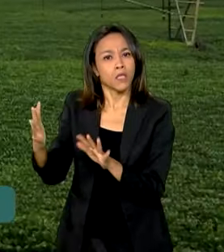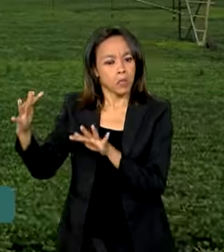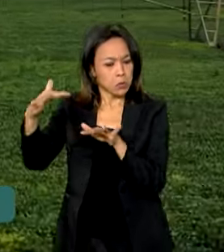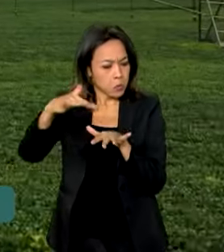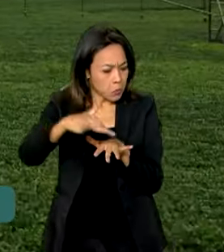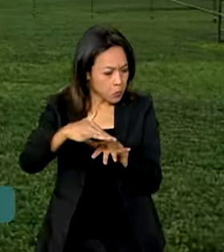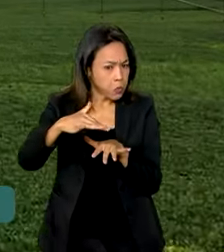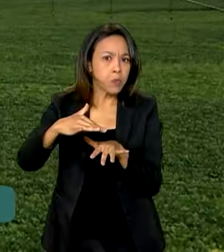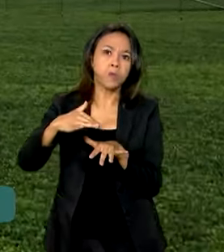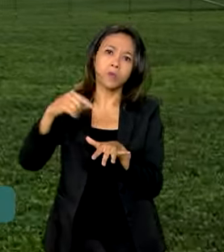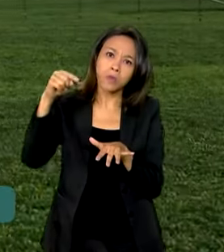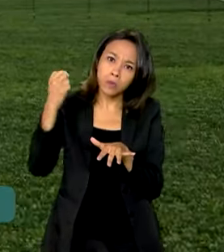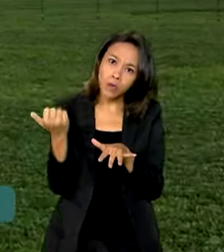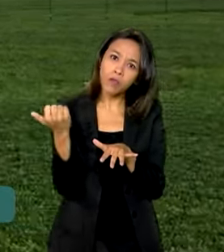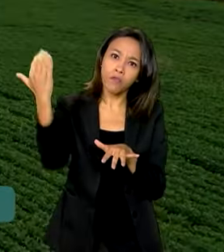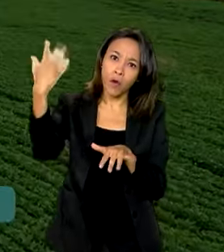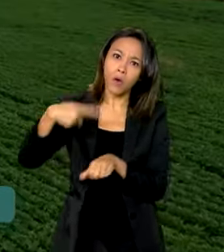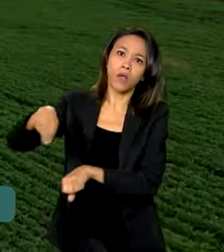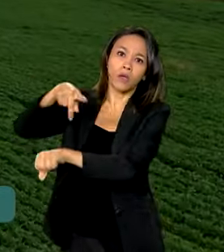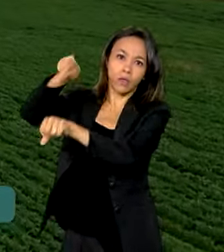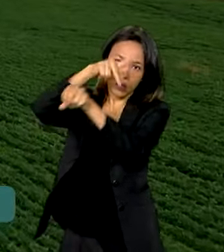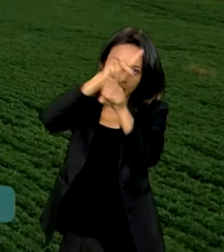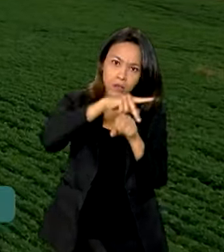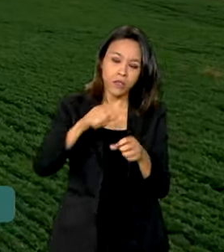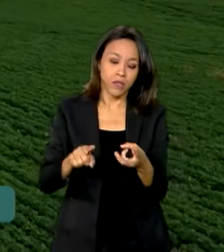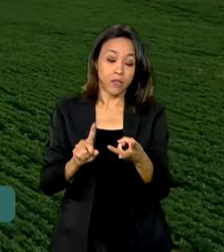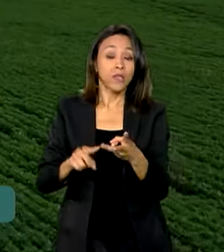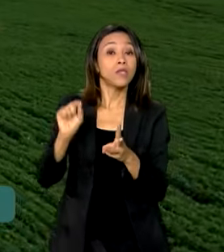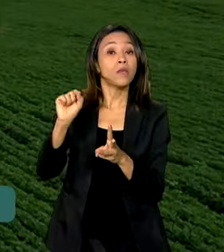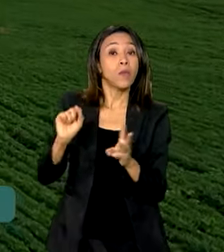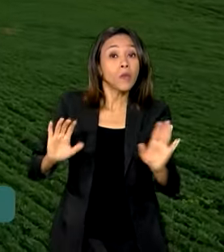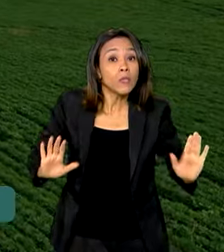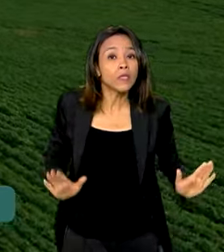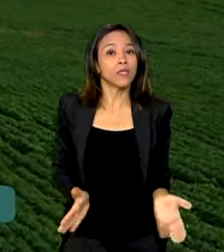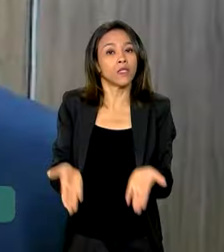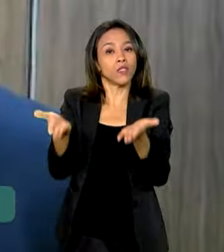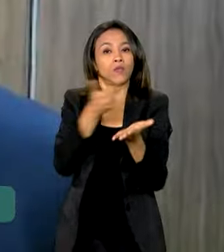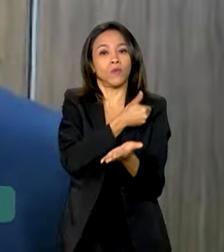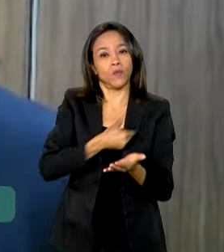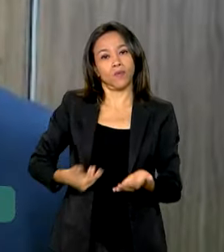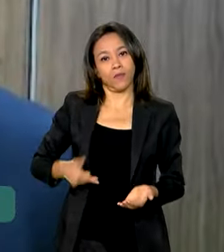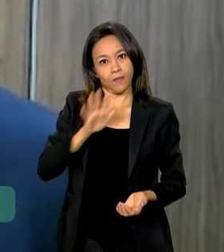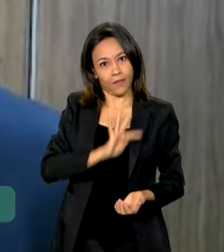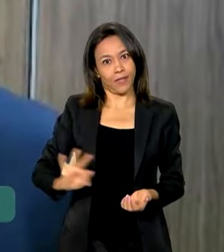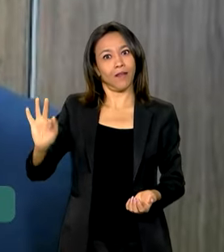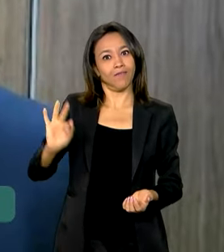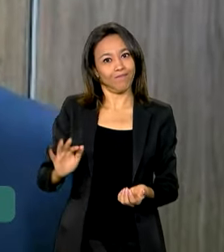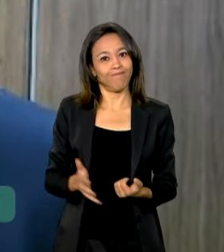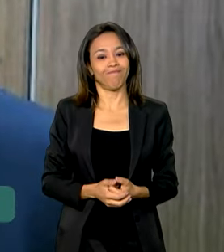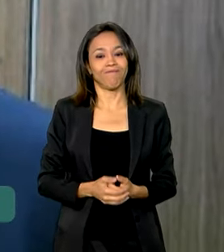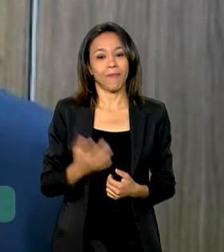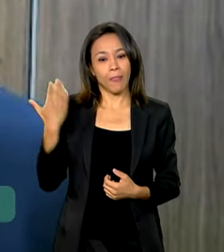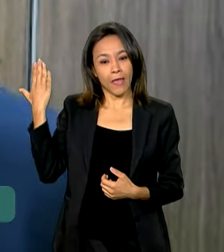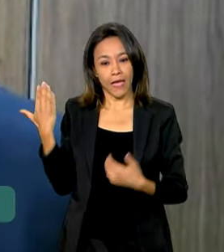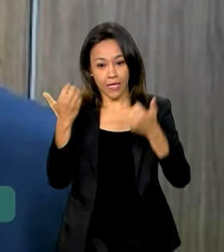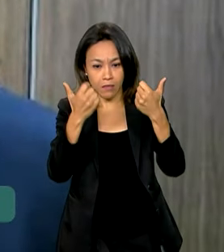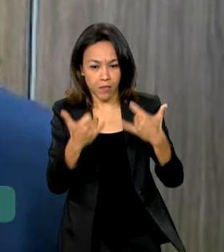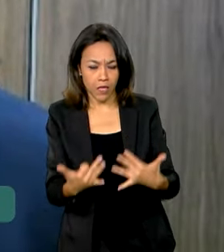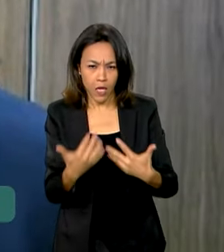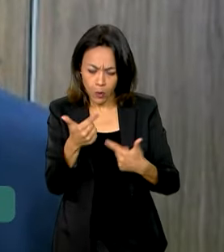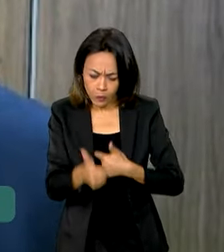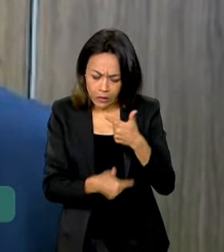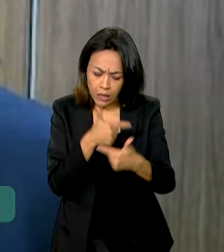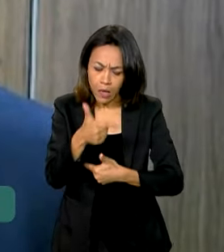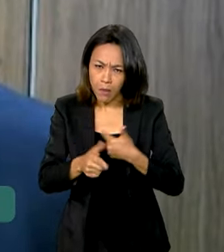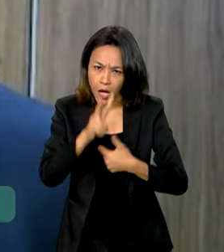agroindústria no mercado internacional e o incentivo do governo federal. É um trabalho muito forte, muito